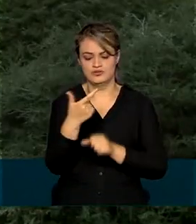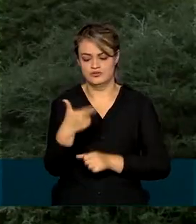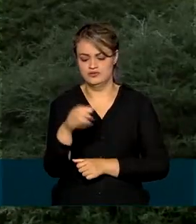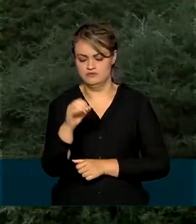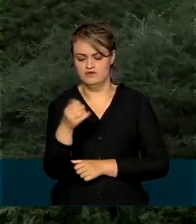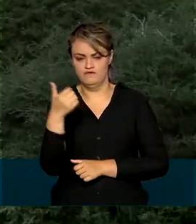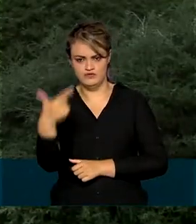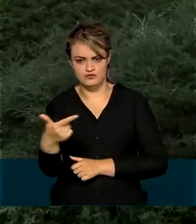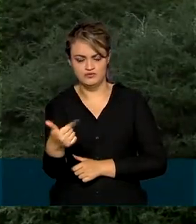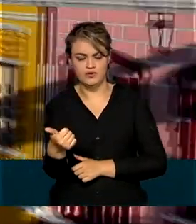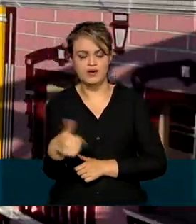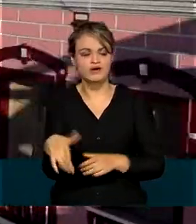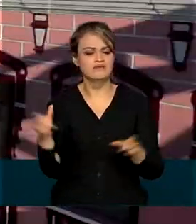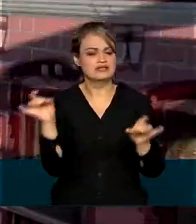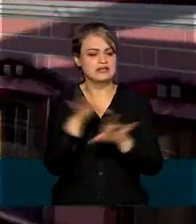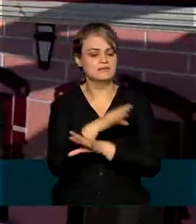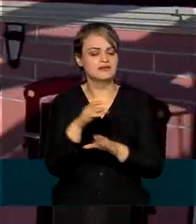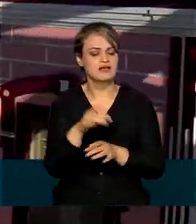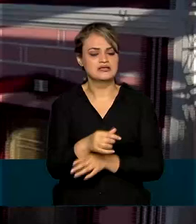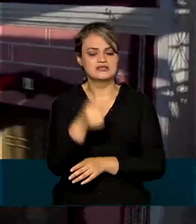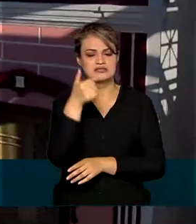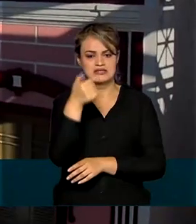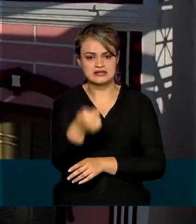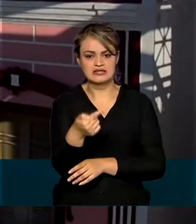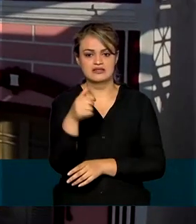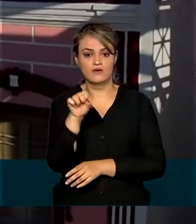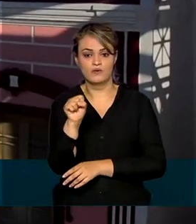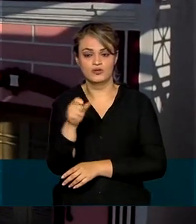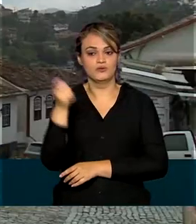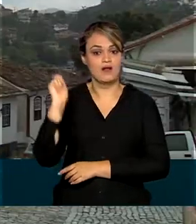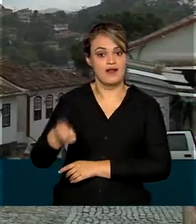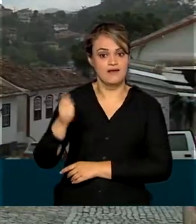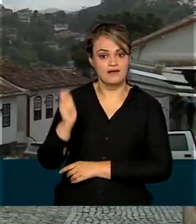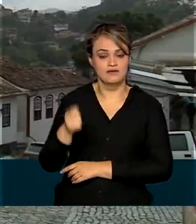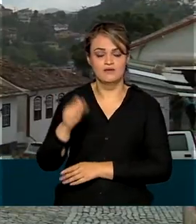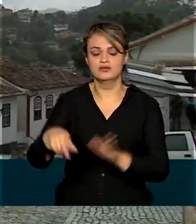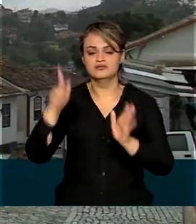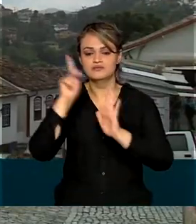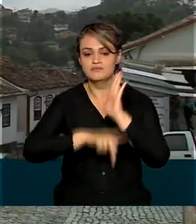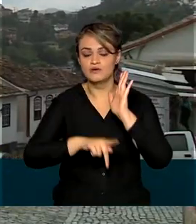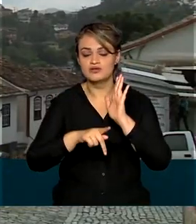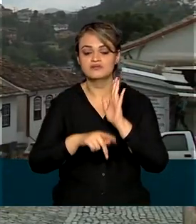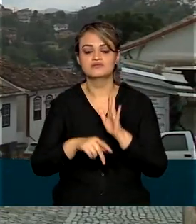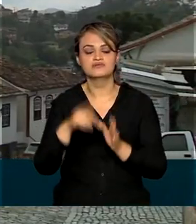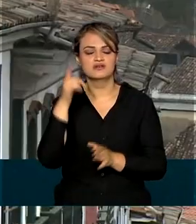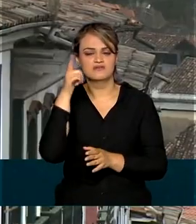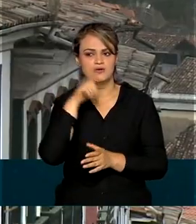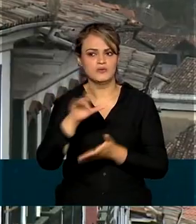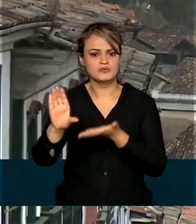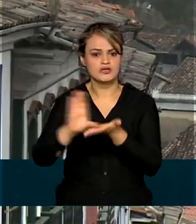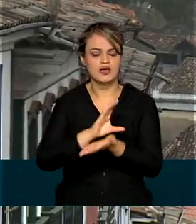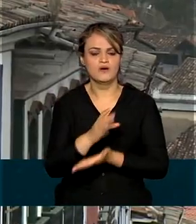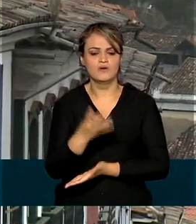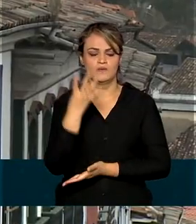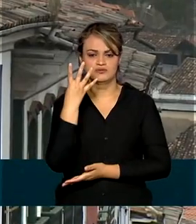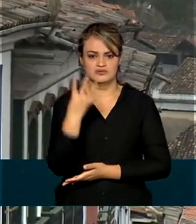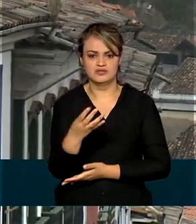serão concluídos 78 leilões e projetos que vão gerar cerca de R$